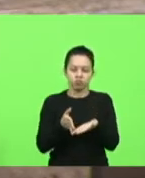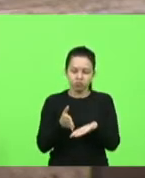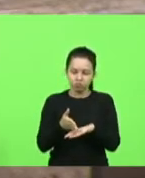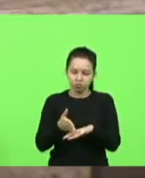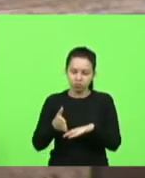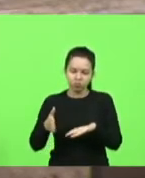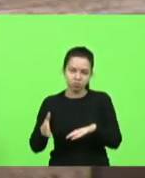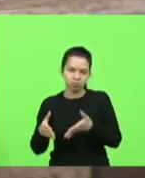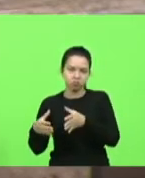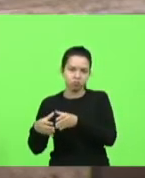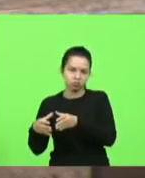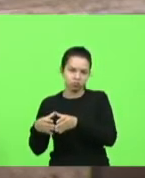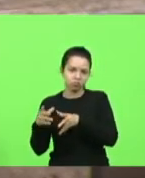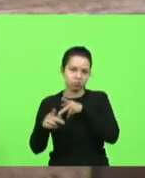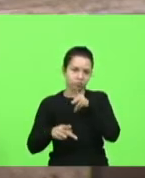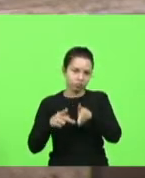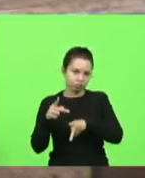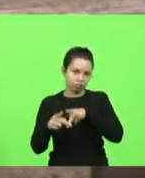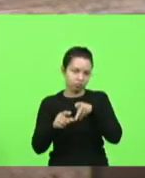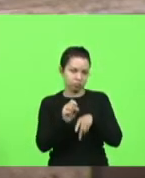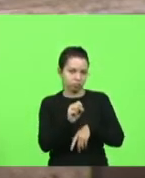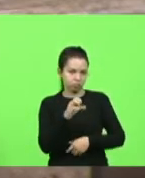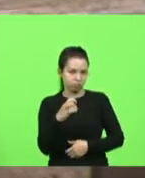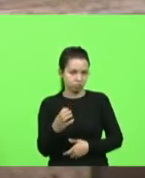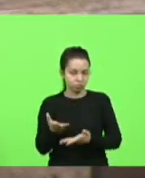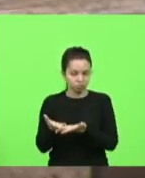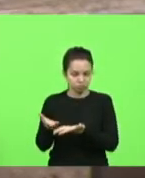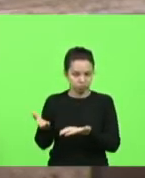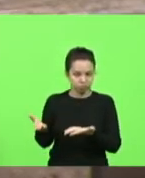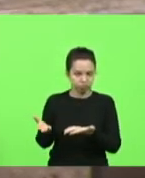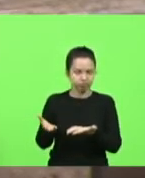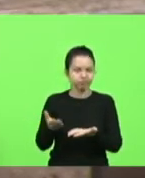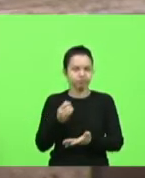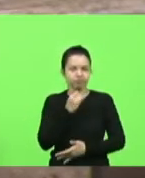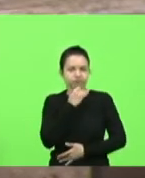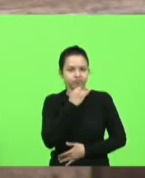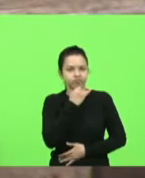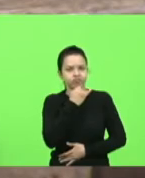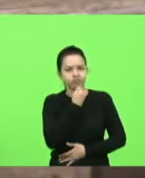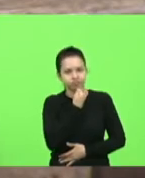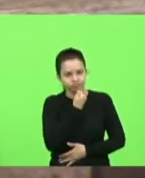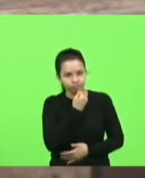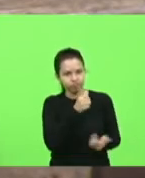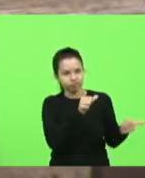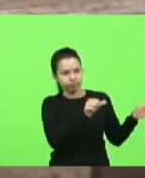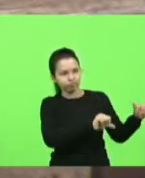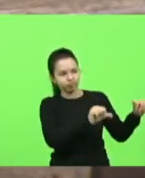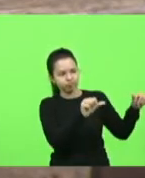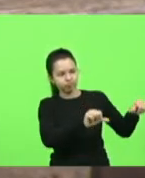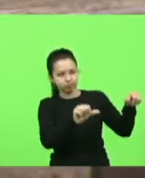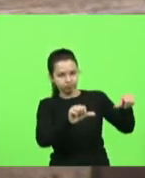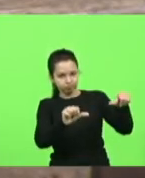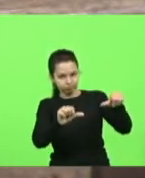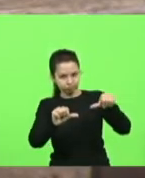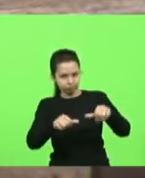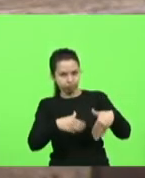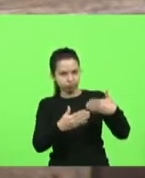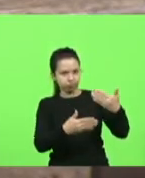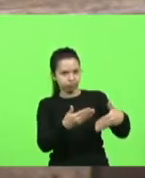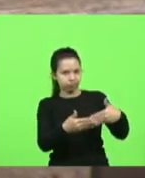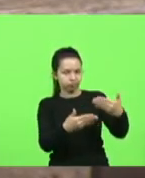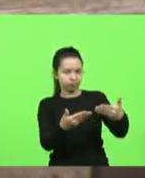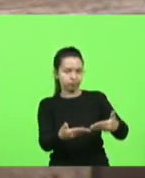que lamenta a desgraça que está se tornando as nossas